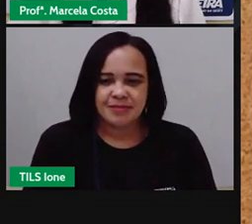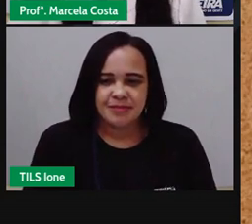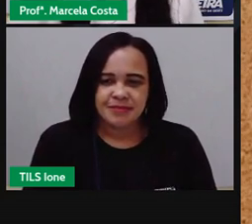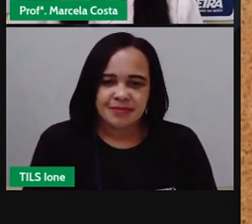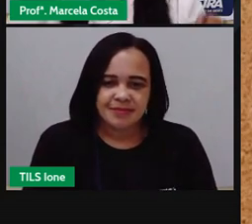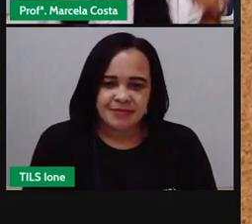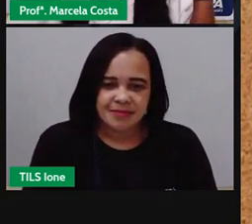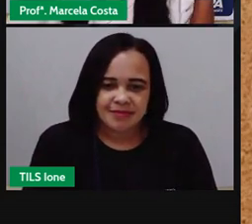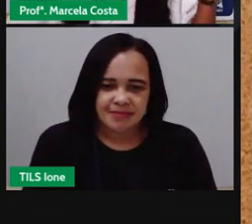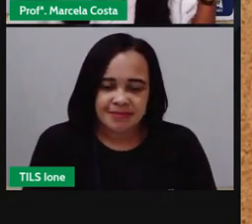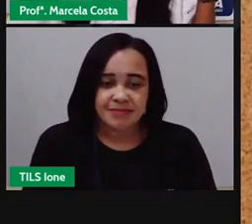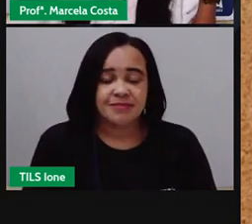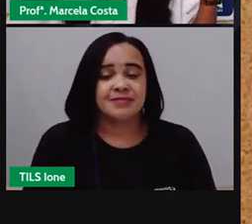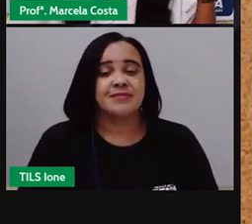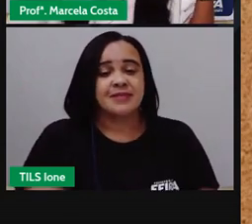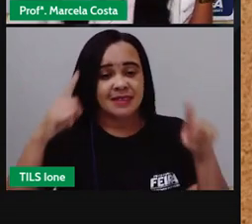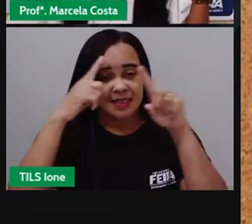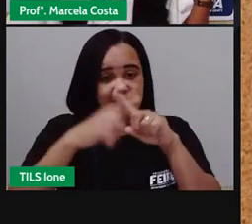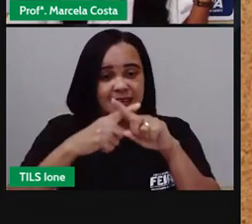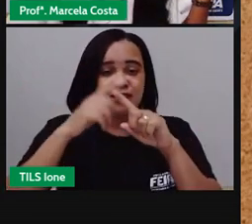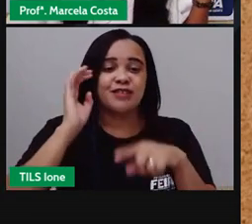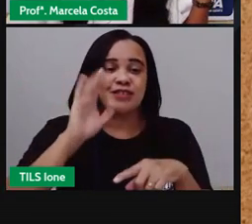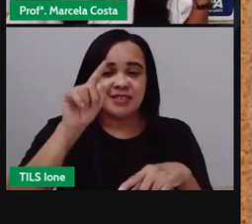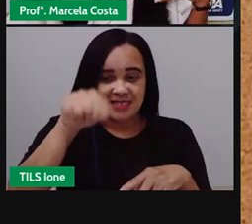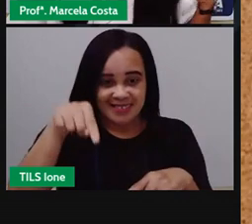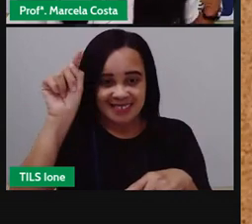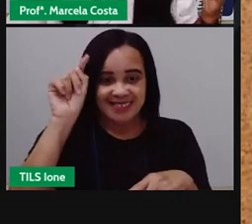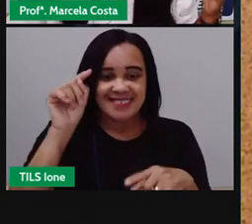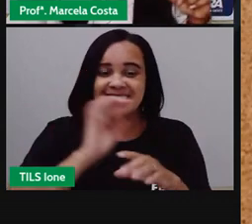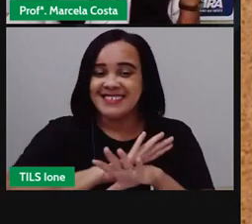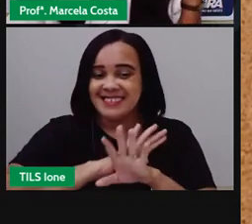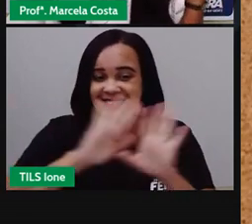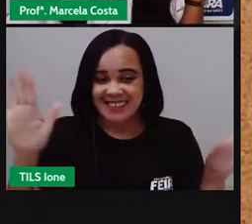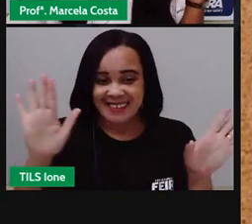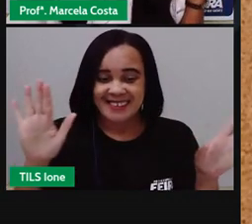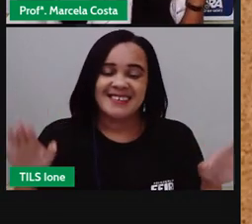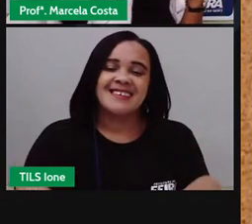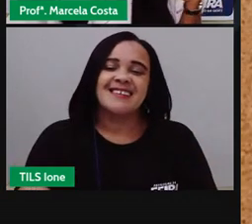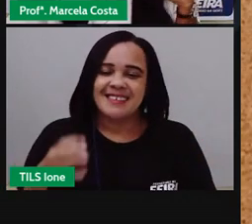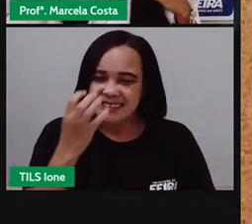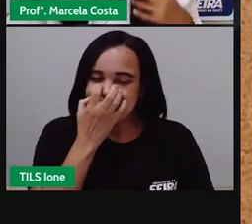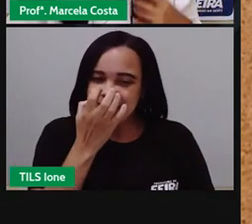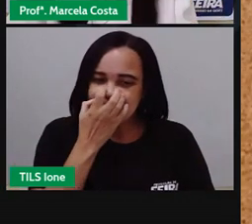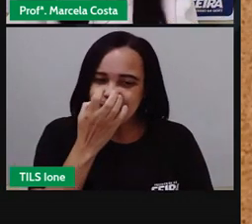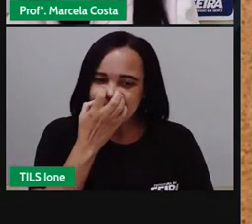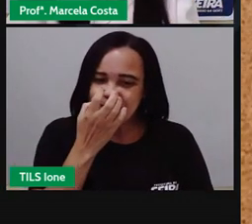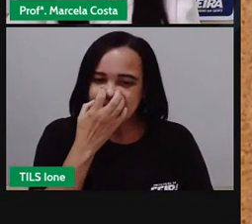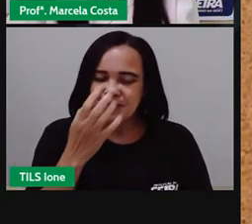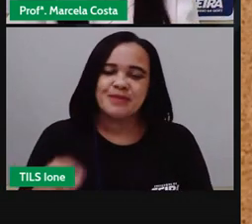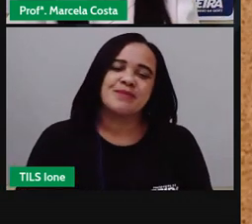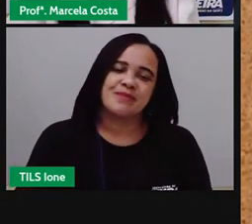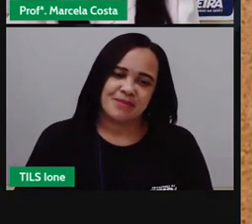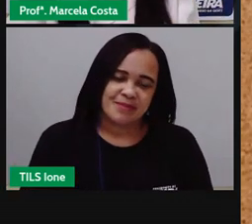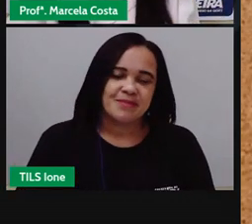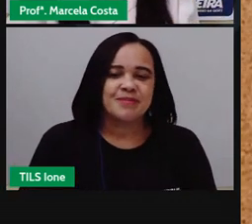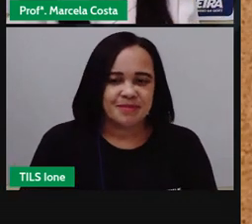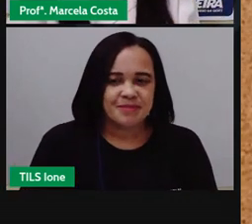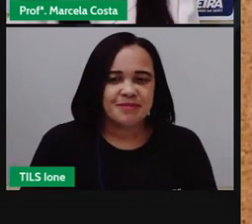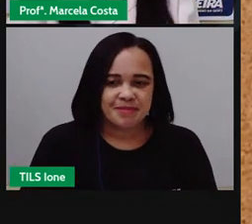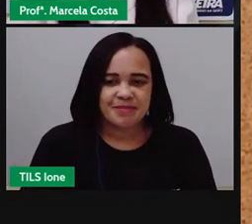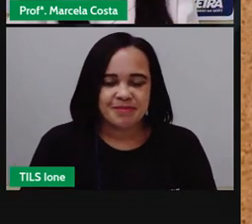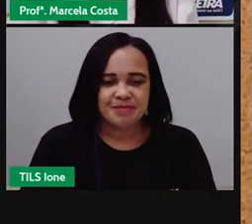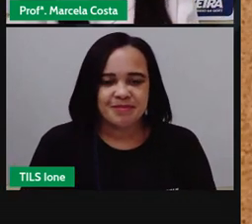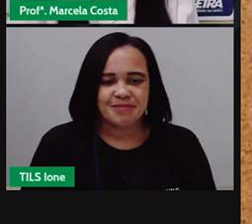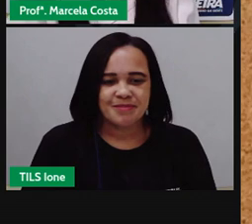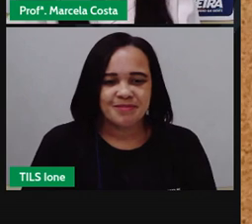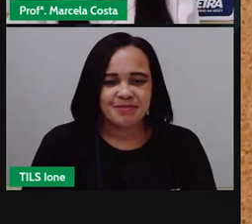eu marquei ali o gato criança mas foi o cachorro tá a gente identificou que foi o